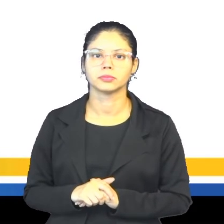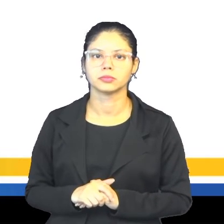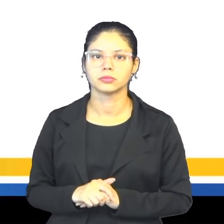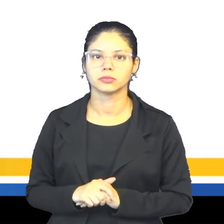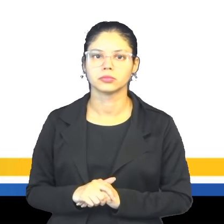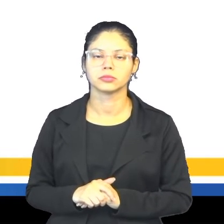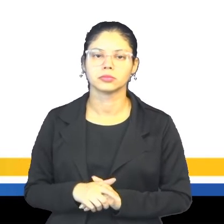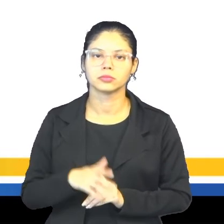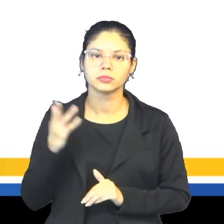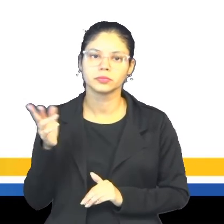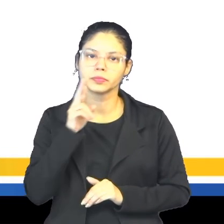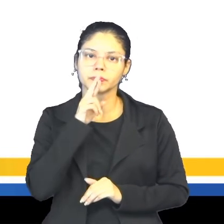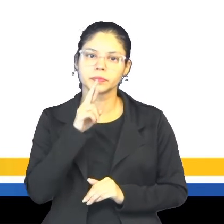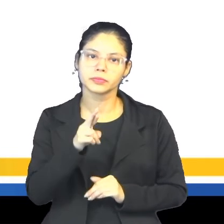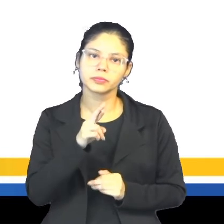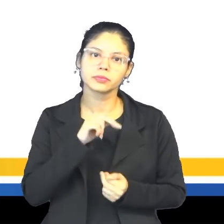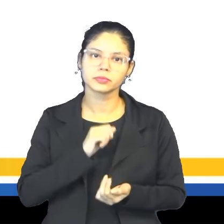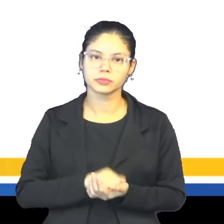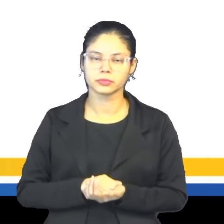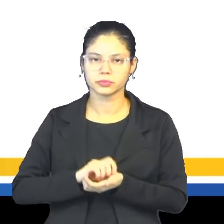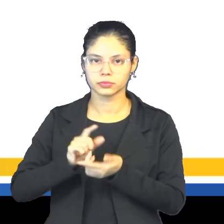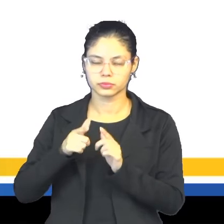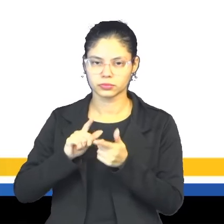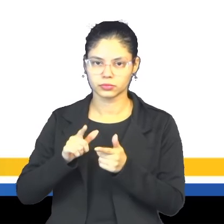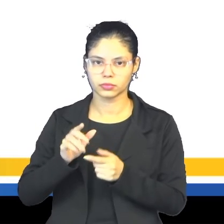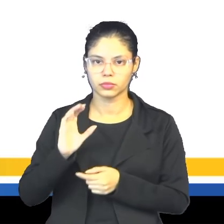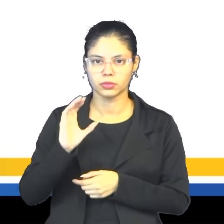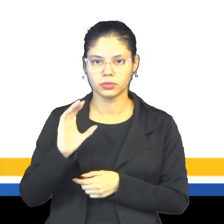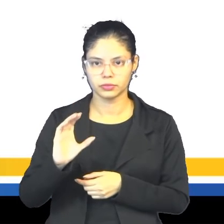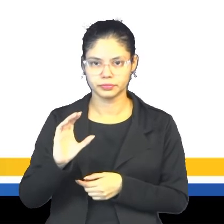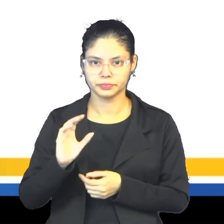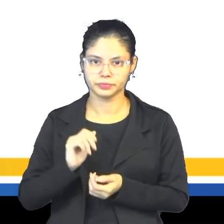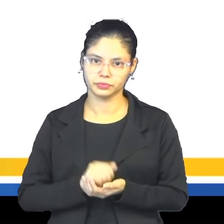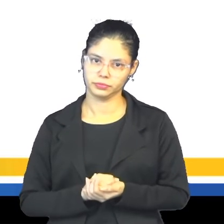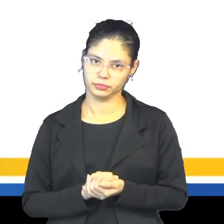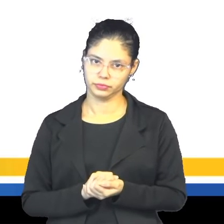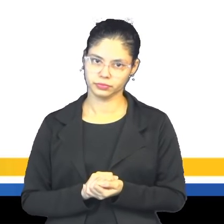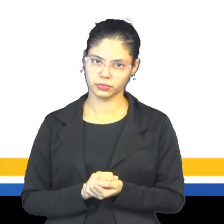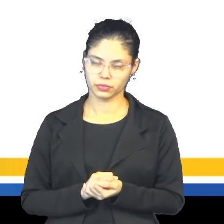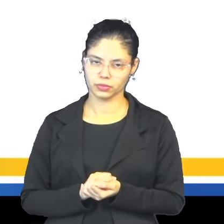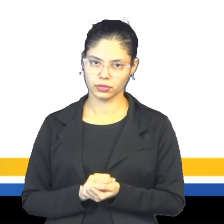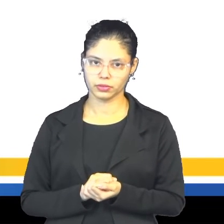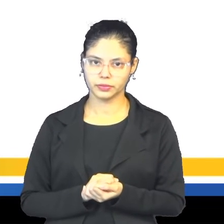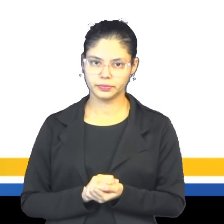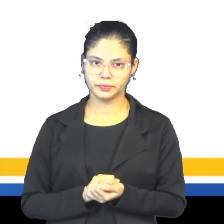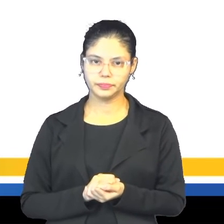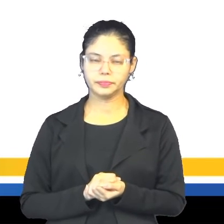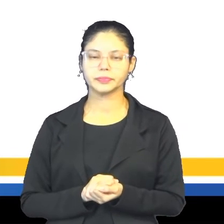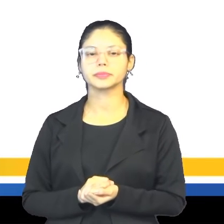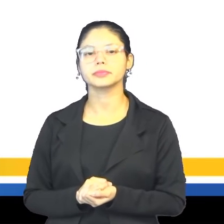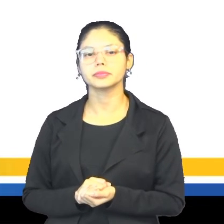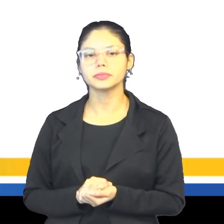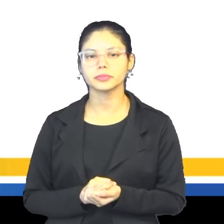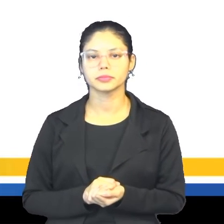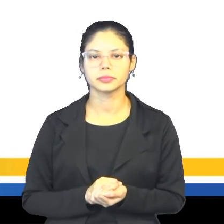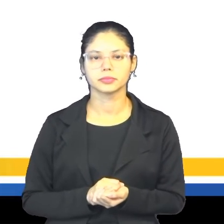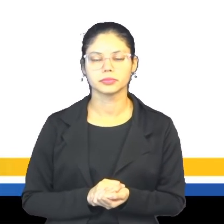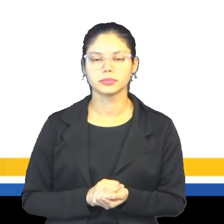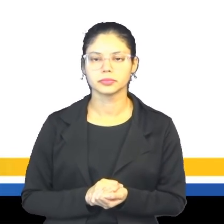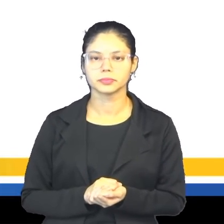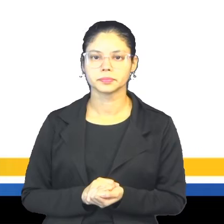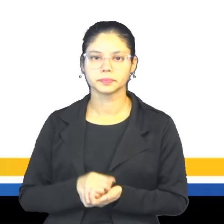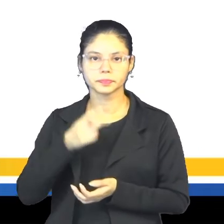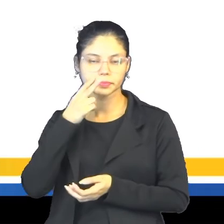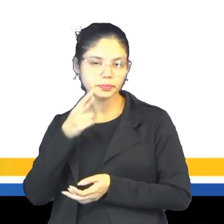Nós temos aí a resposta, né, a letra C. saw Carla yesterday. She looks great.